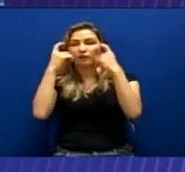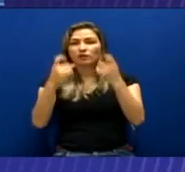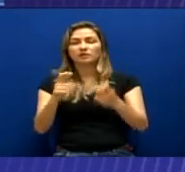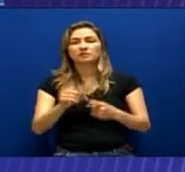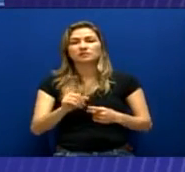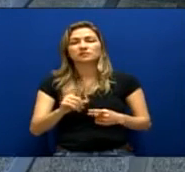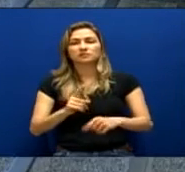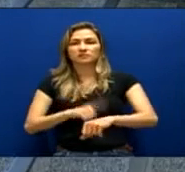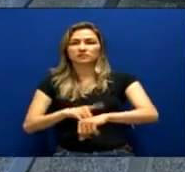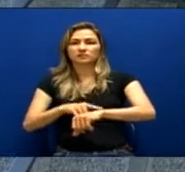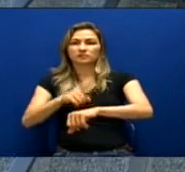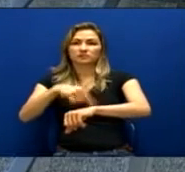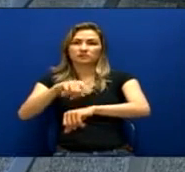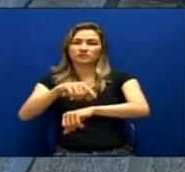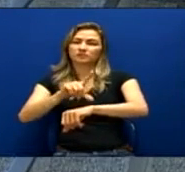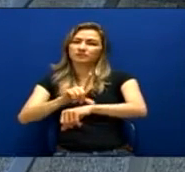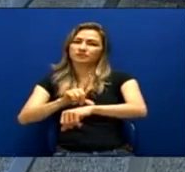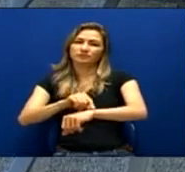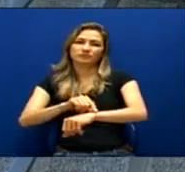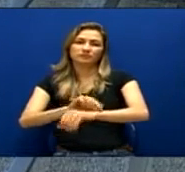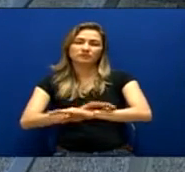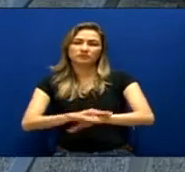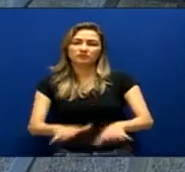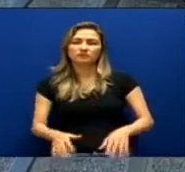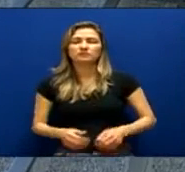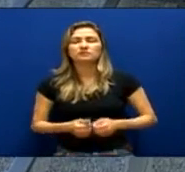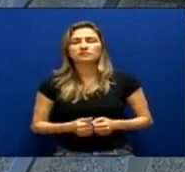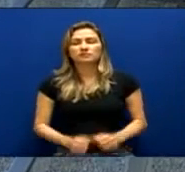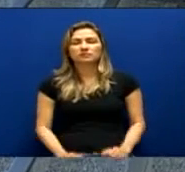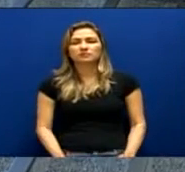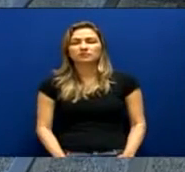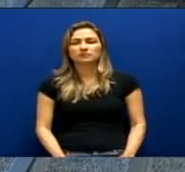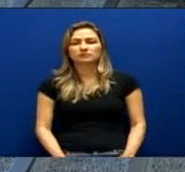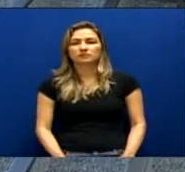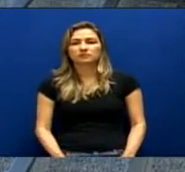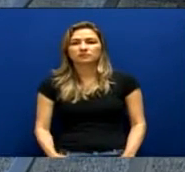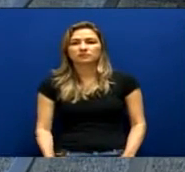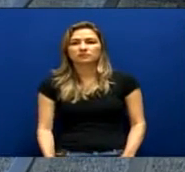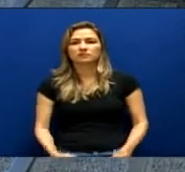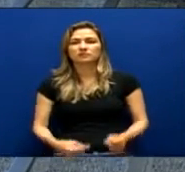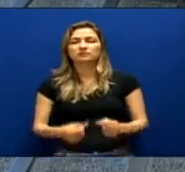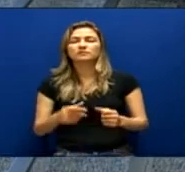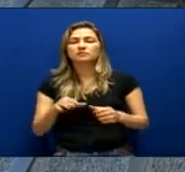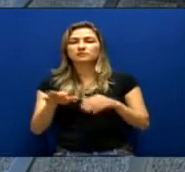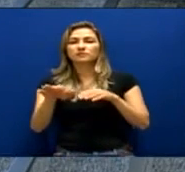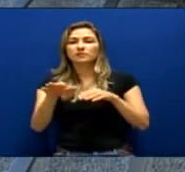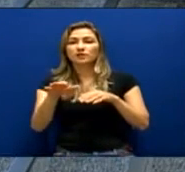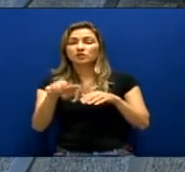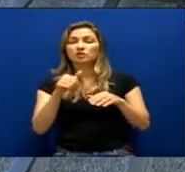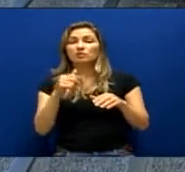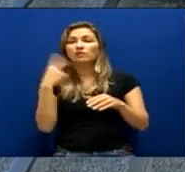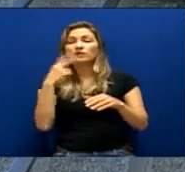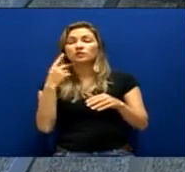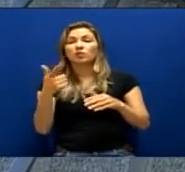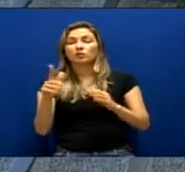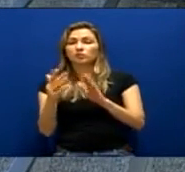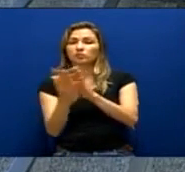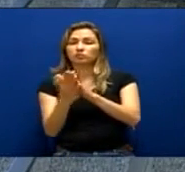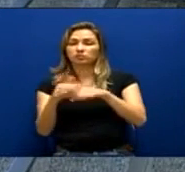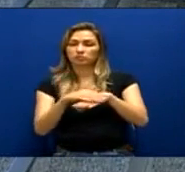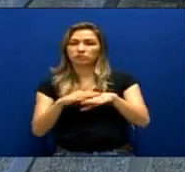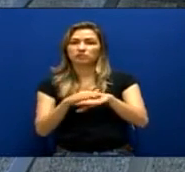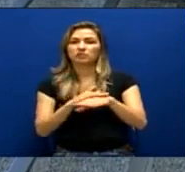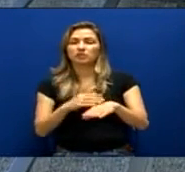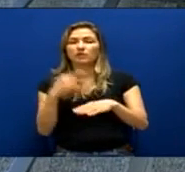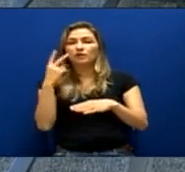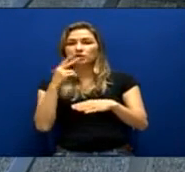encerrou os 10 minutos de tempo da Tribuna Livre. A gente pode, a senhora pode conversar com outros vereadores também para encampar o que a senhora